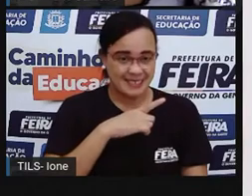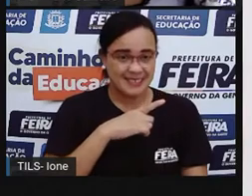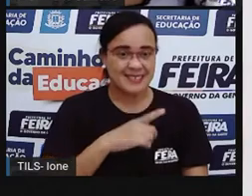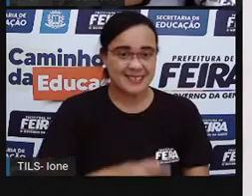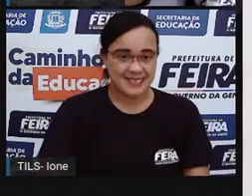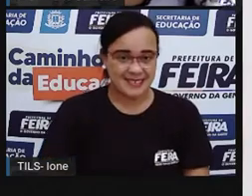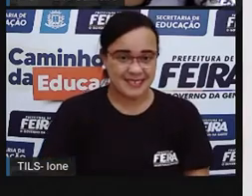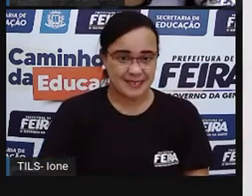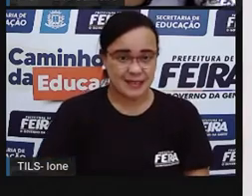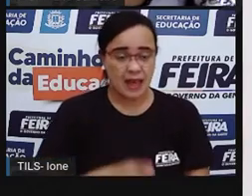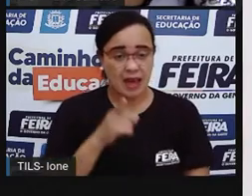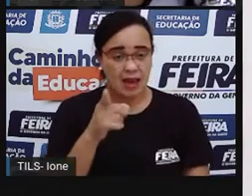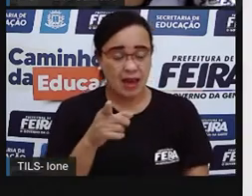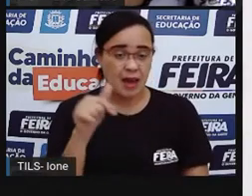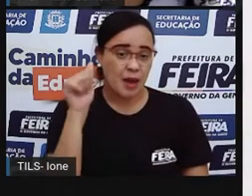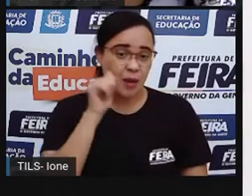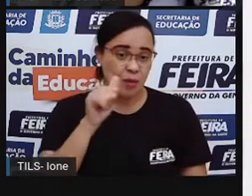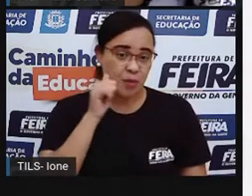Essa é a autora.